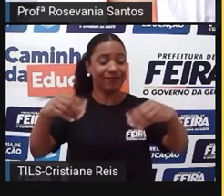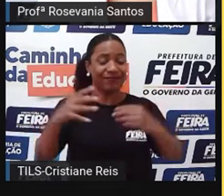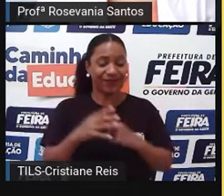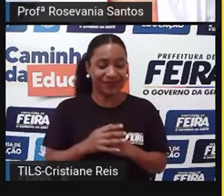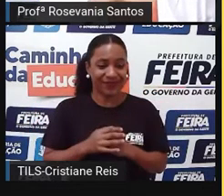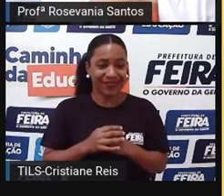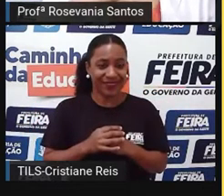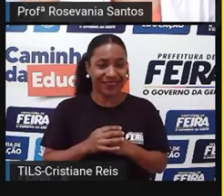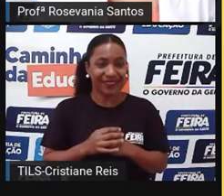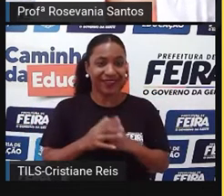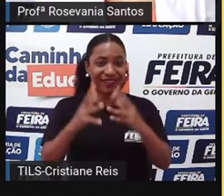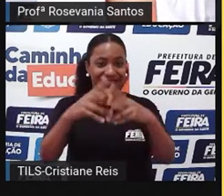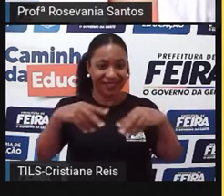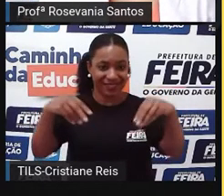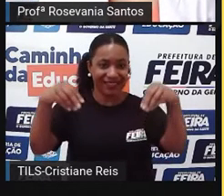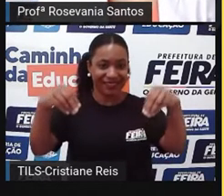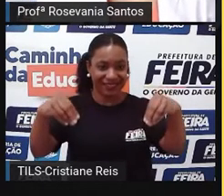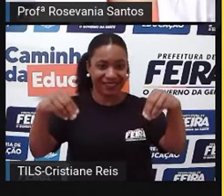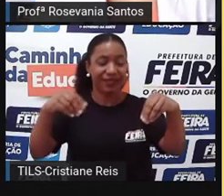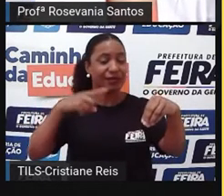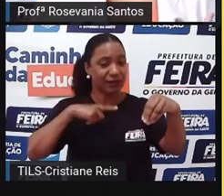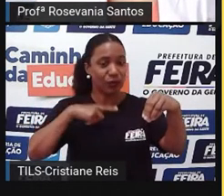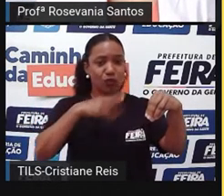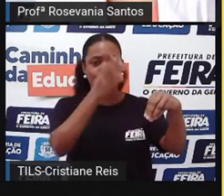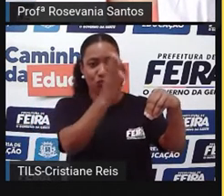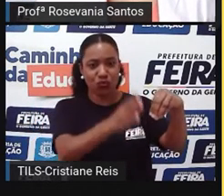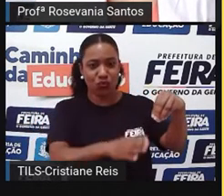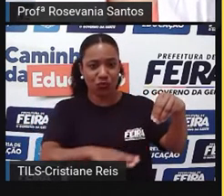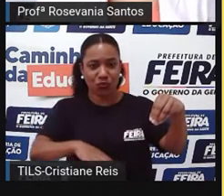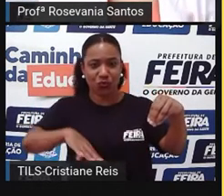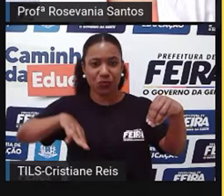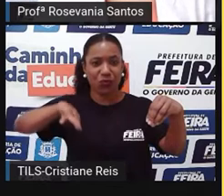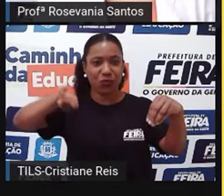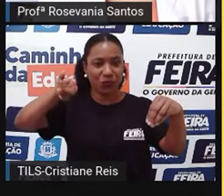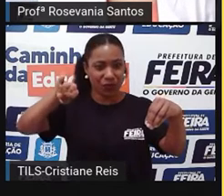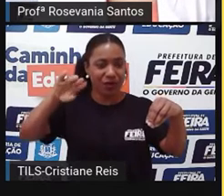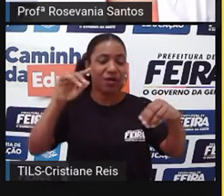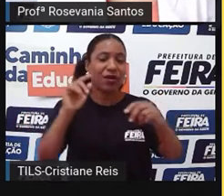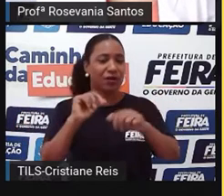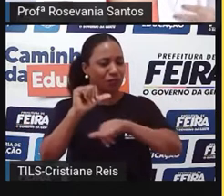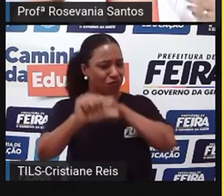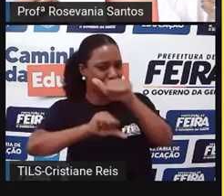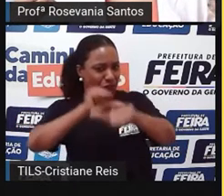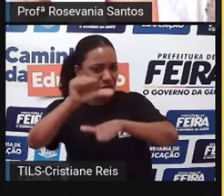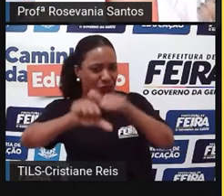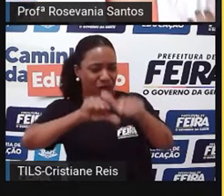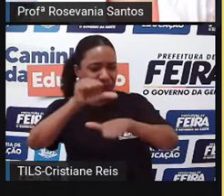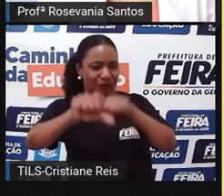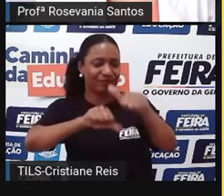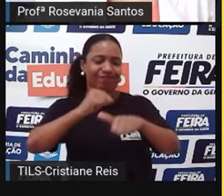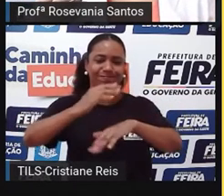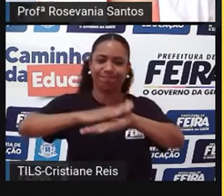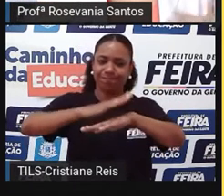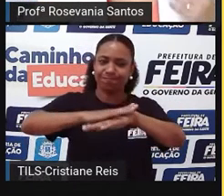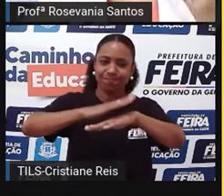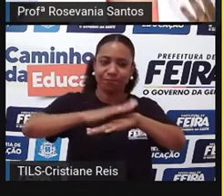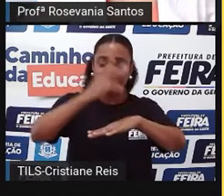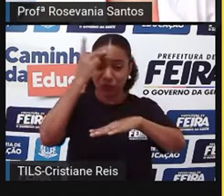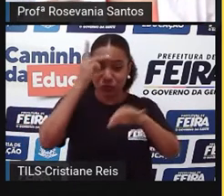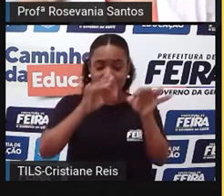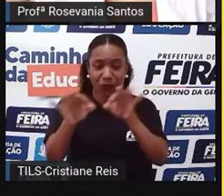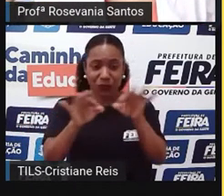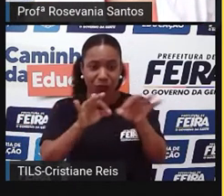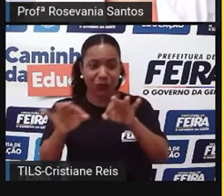né, a camada mais externa da litosfera, que é essa que o homem faz, todas essas transformações em que constrói casas,